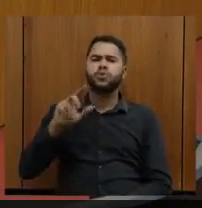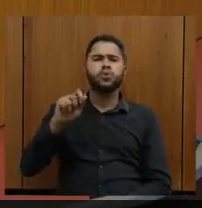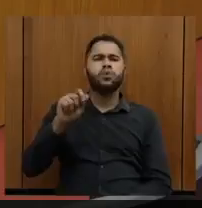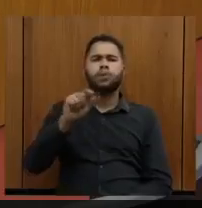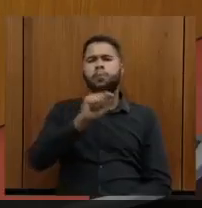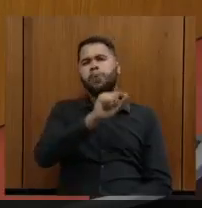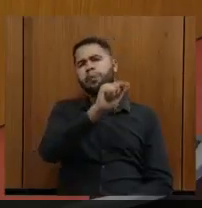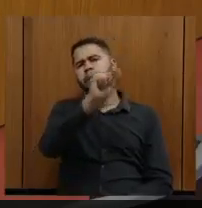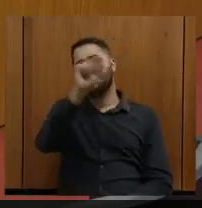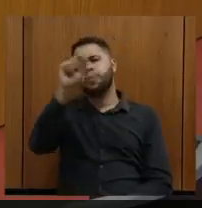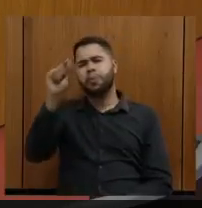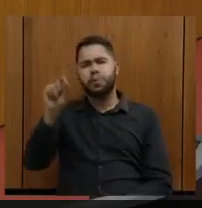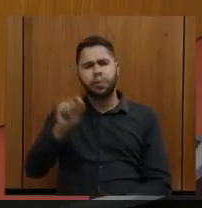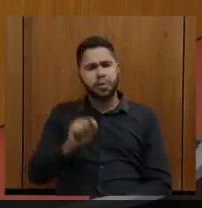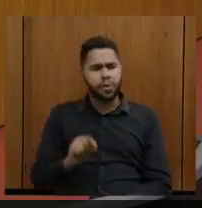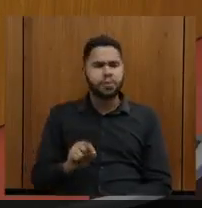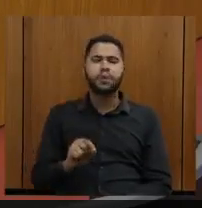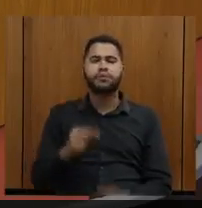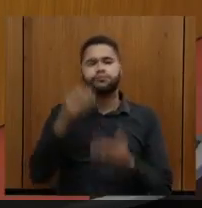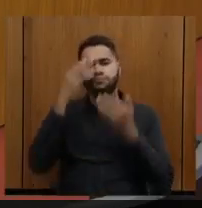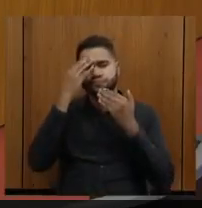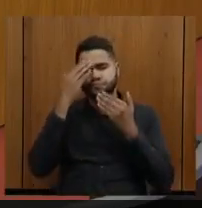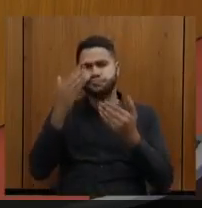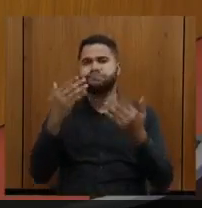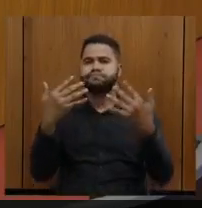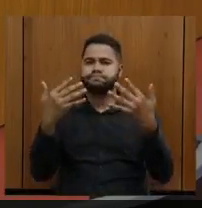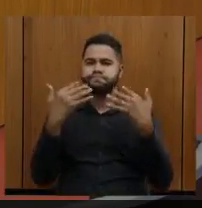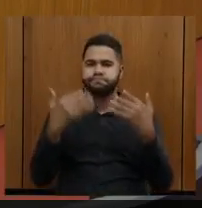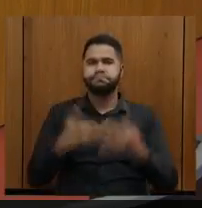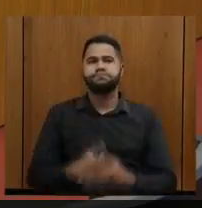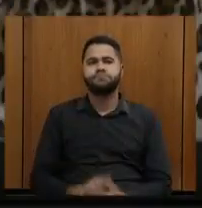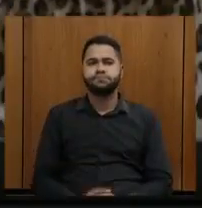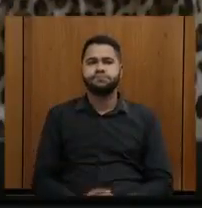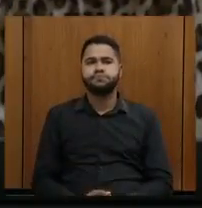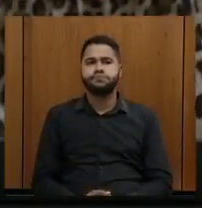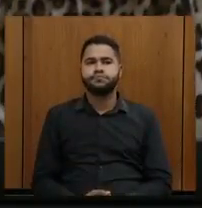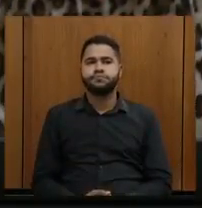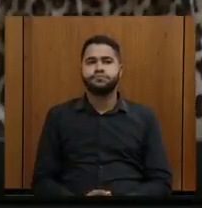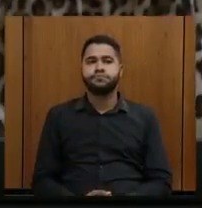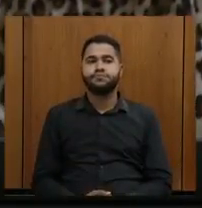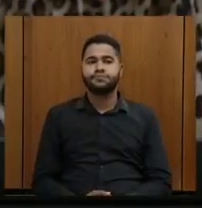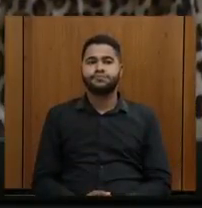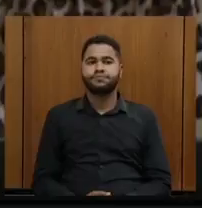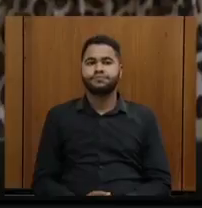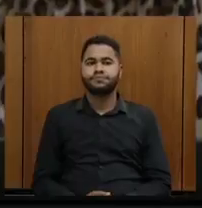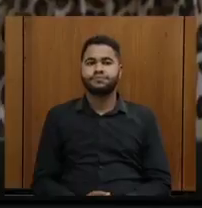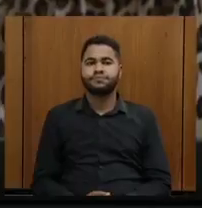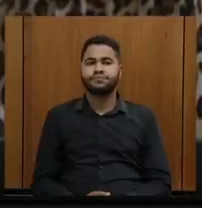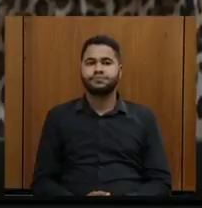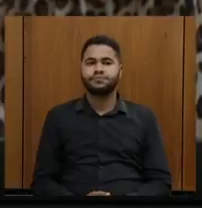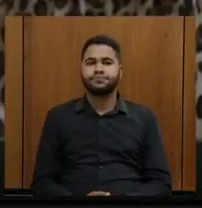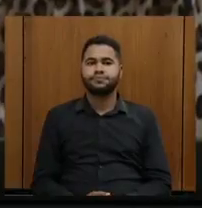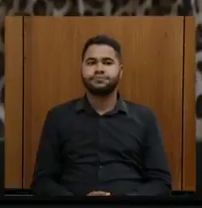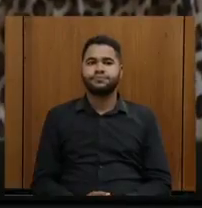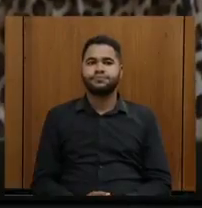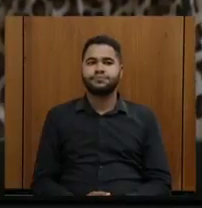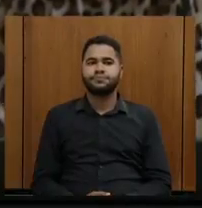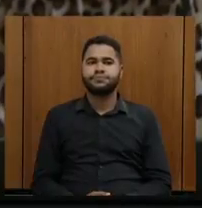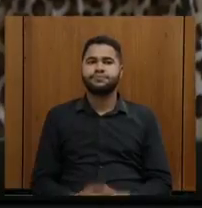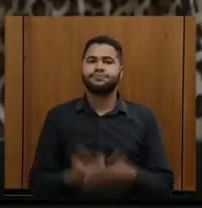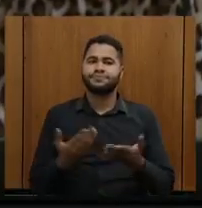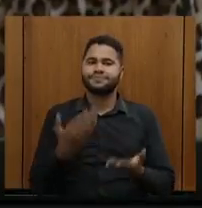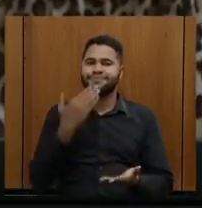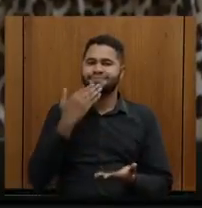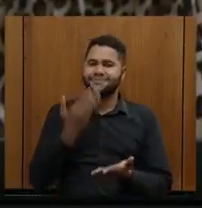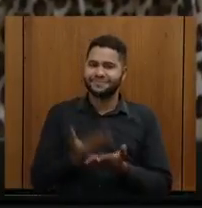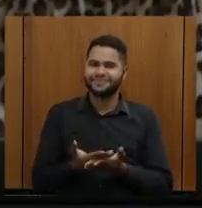Zona da Mata, Mineira, Leste, muito obrigado pela audiência. Bem, seu secretário, nós também visitamos aqui